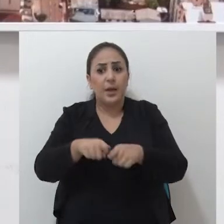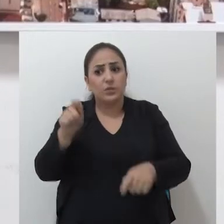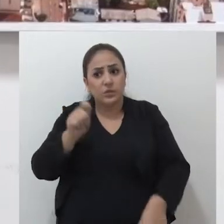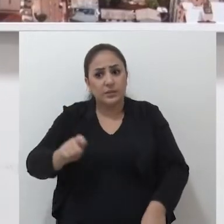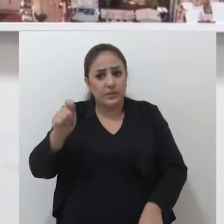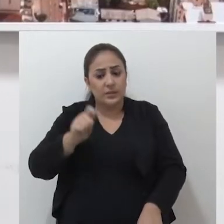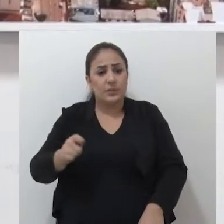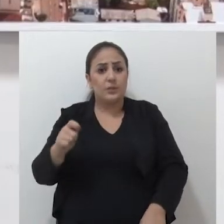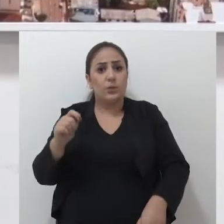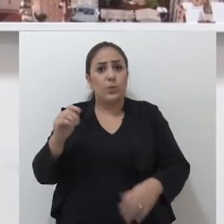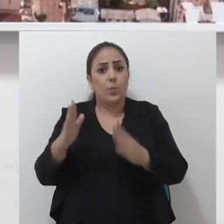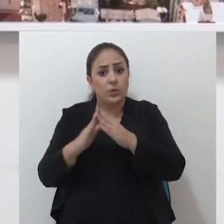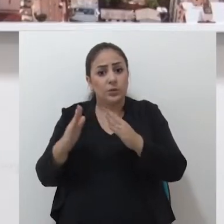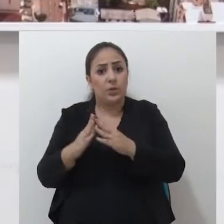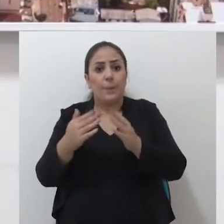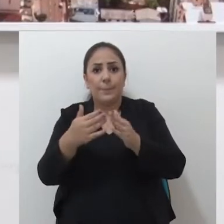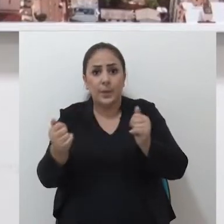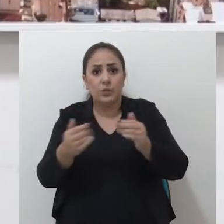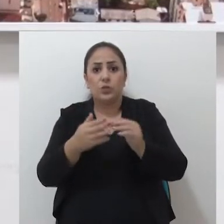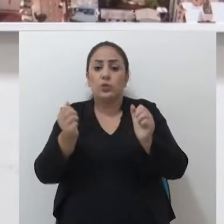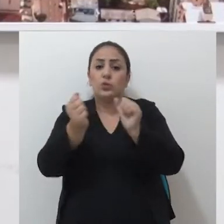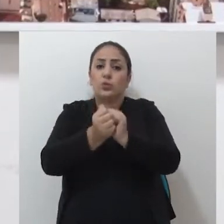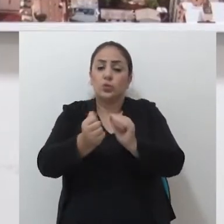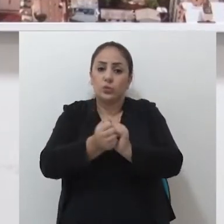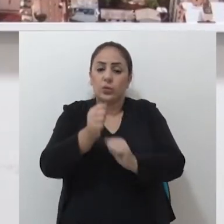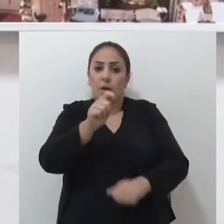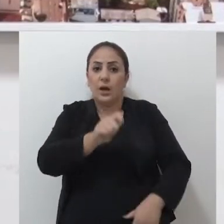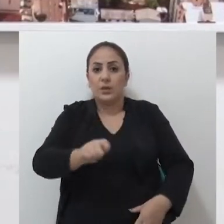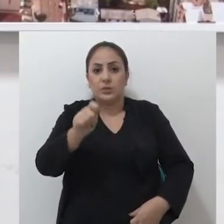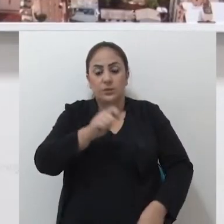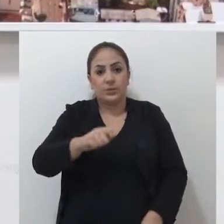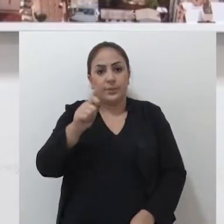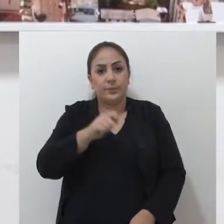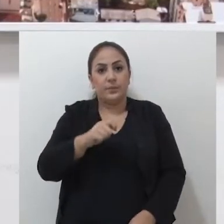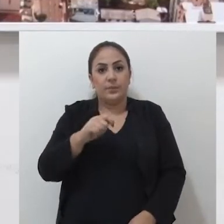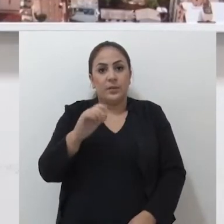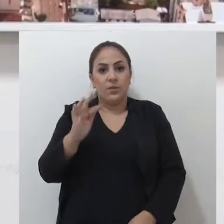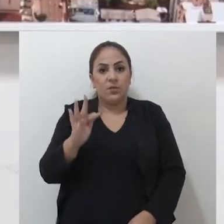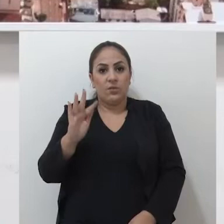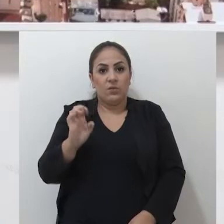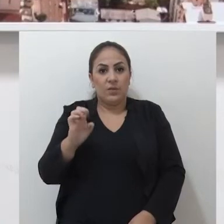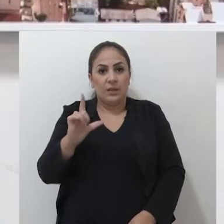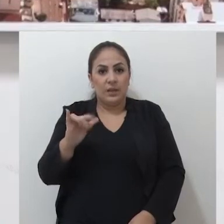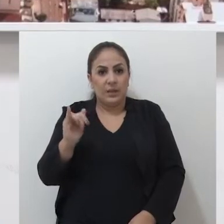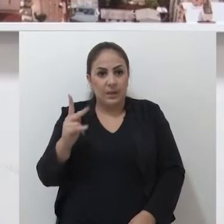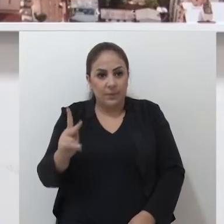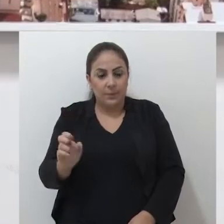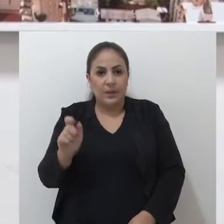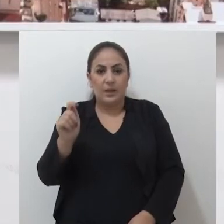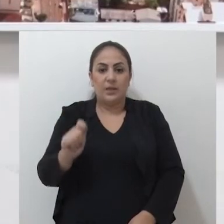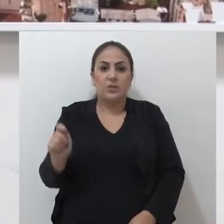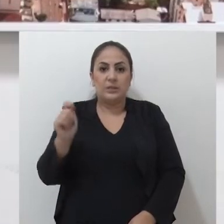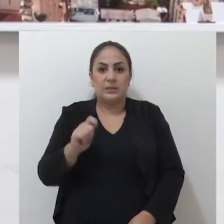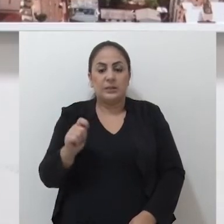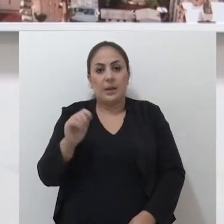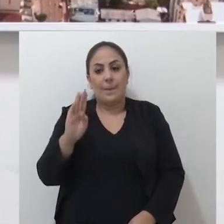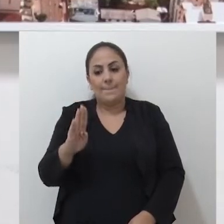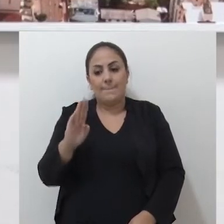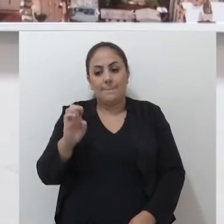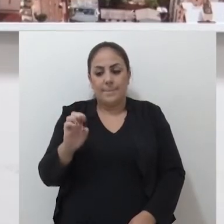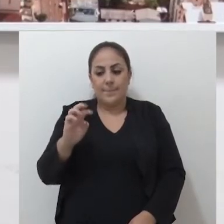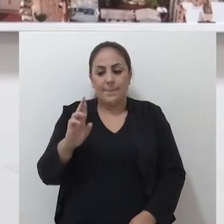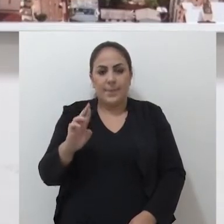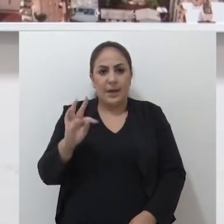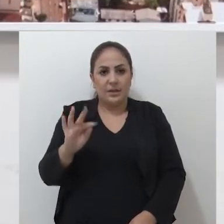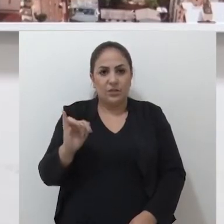Associação de Moradores, que é uma grande equipe da Associação de Moradores, junto com a Associação do Felipe, ali a Associação de Moradores